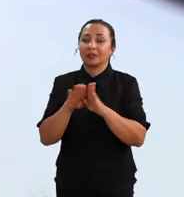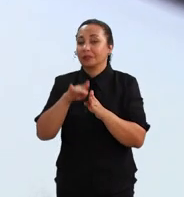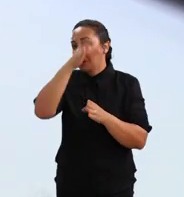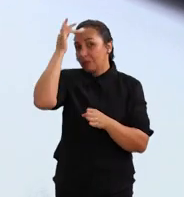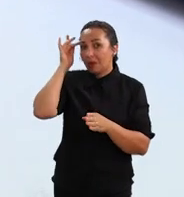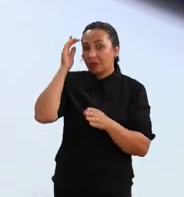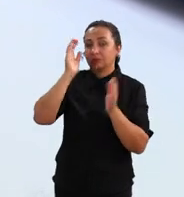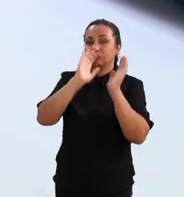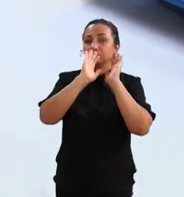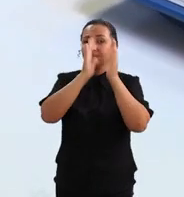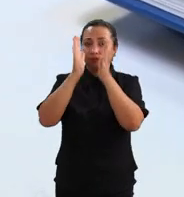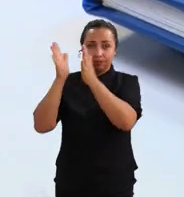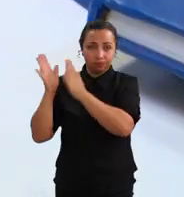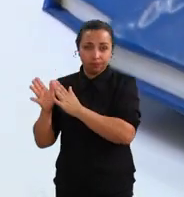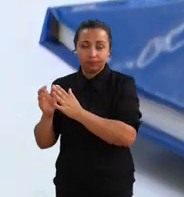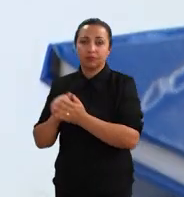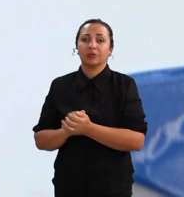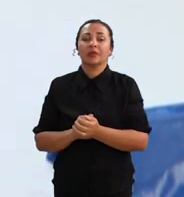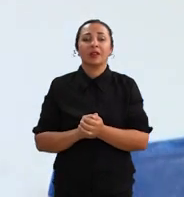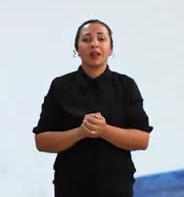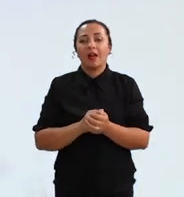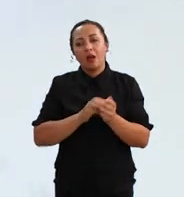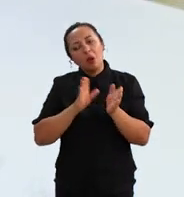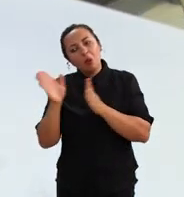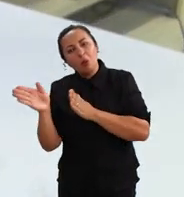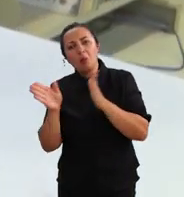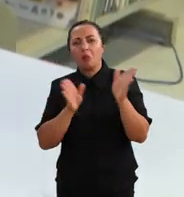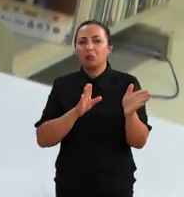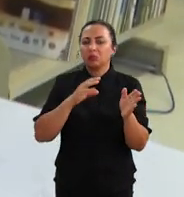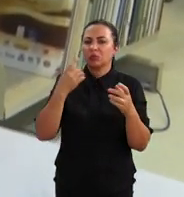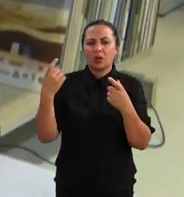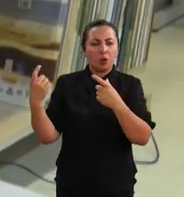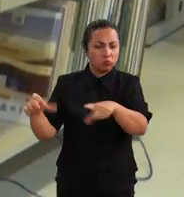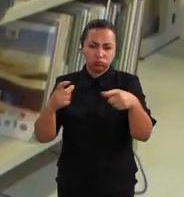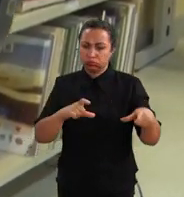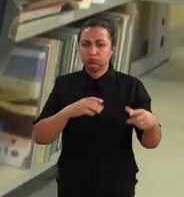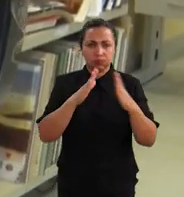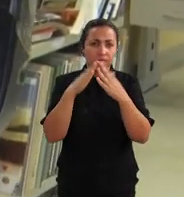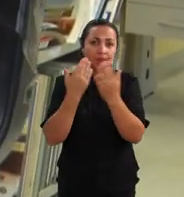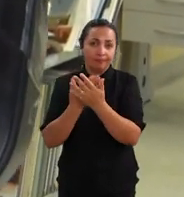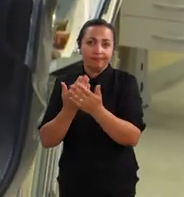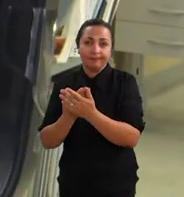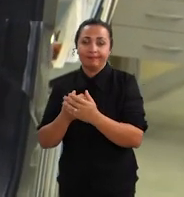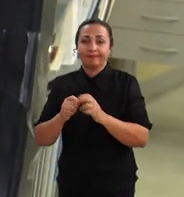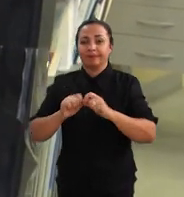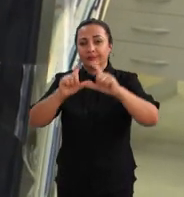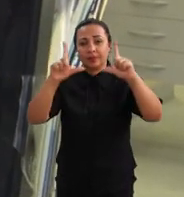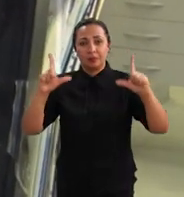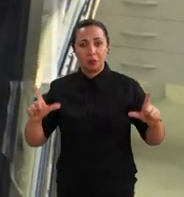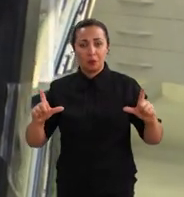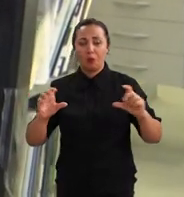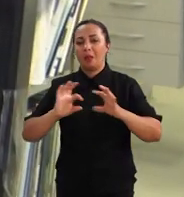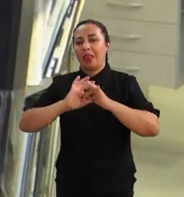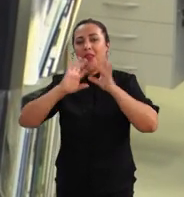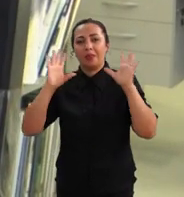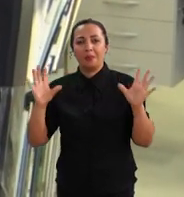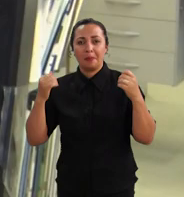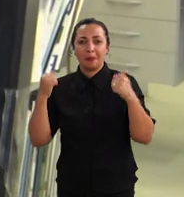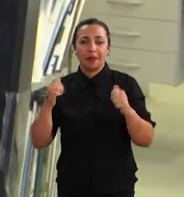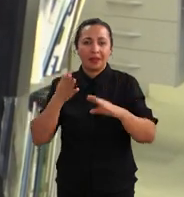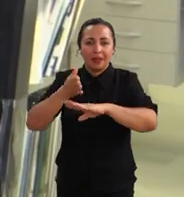bibliotecário, mediador ou um ou outro, em qualquer ambiente da escola, certo? Ele é em uma plataforma livre, então